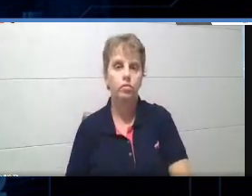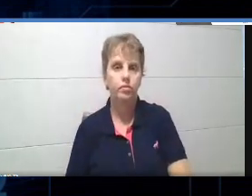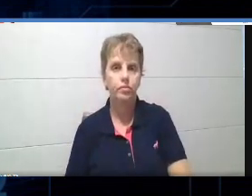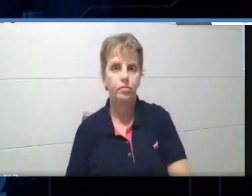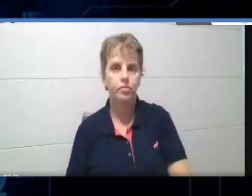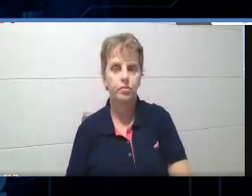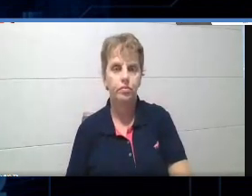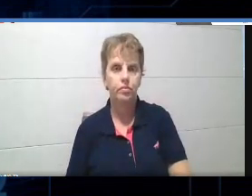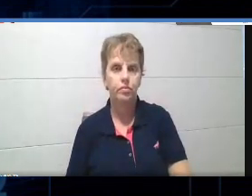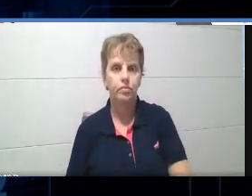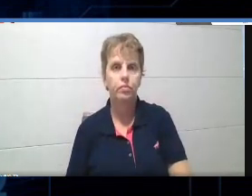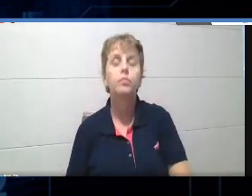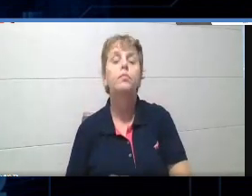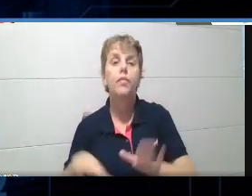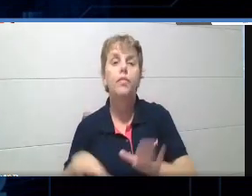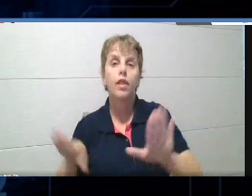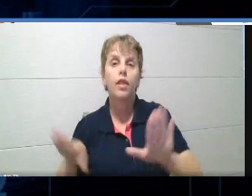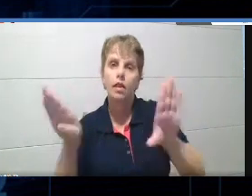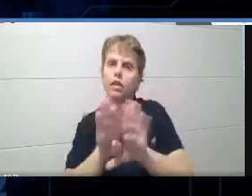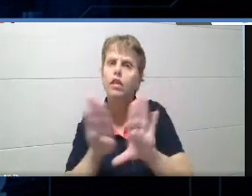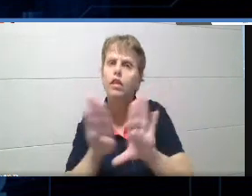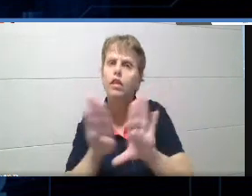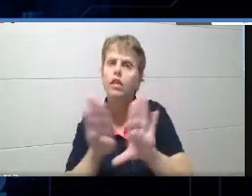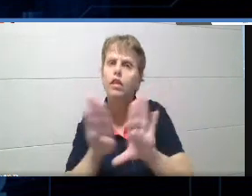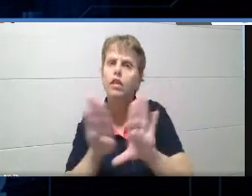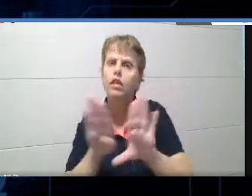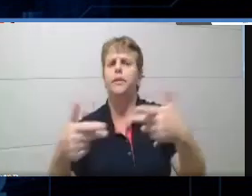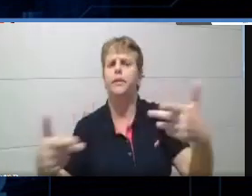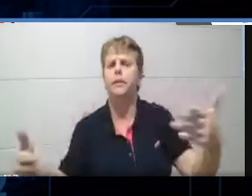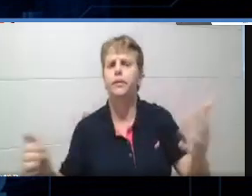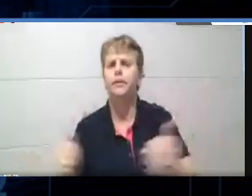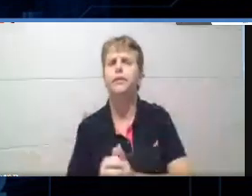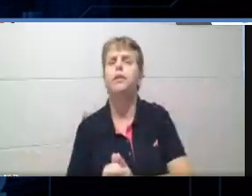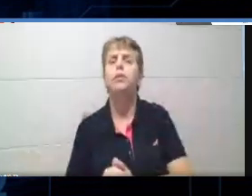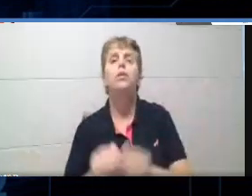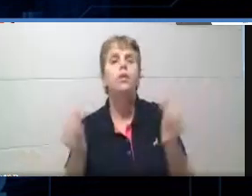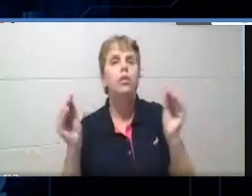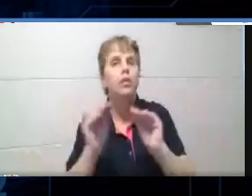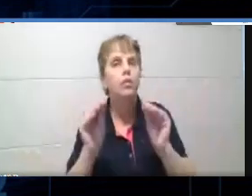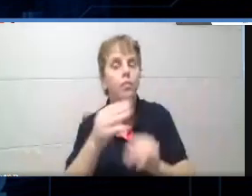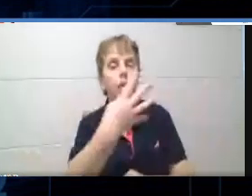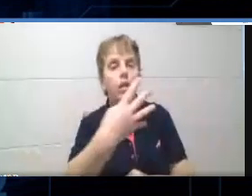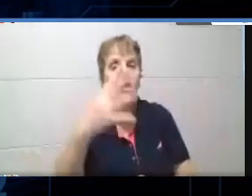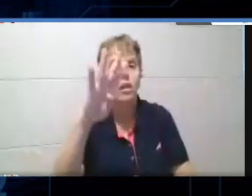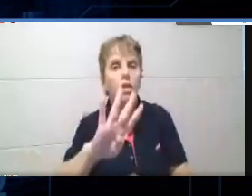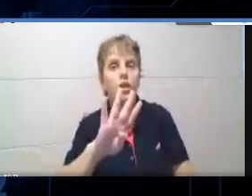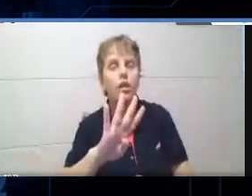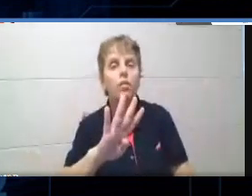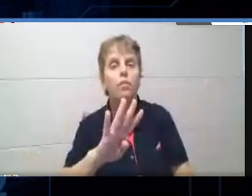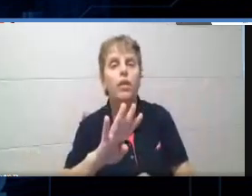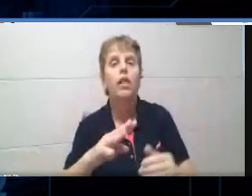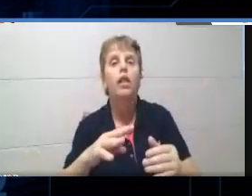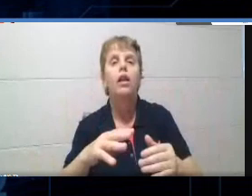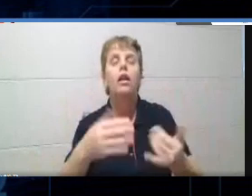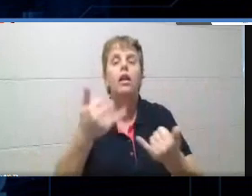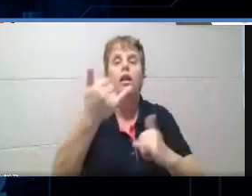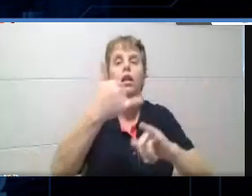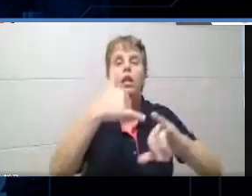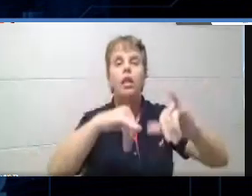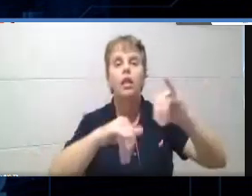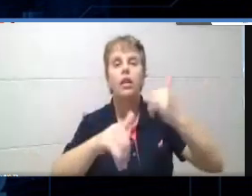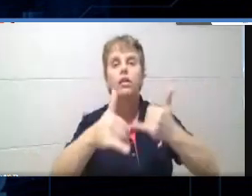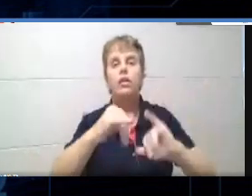aqui, a gente pode trabalhar um monte de coisa. Você pode colocar, sei lá, tabela periódica, né, então, produtos que tenha, é,